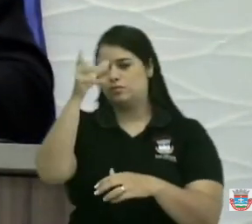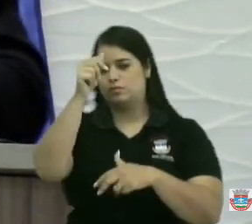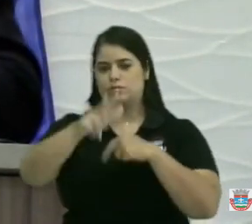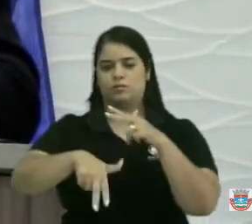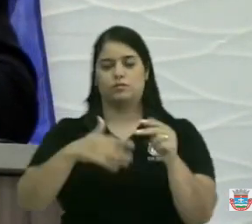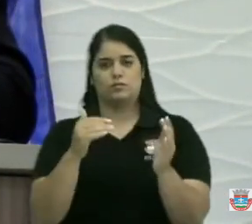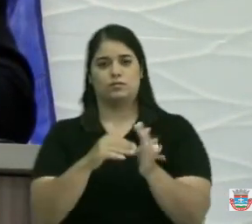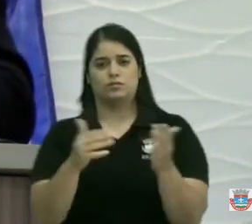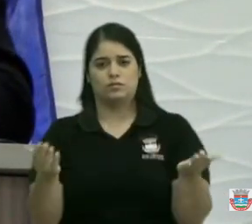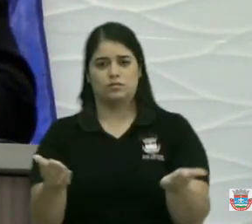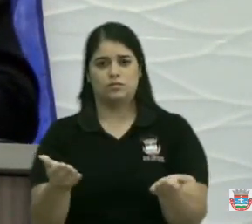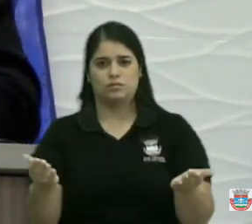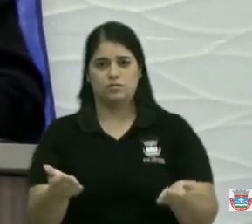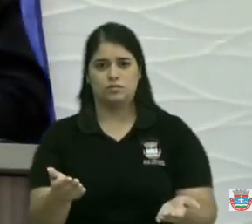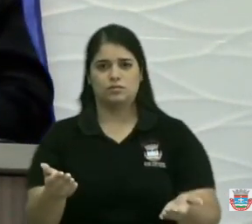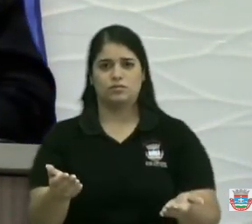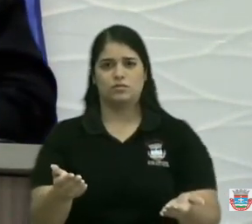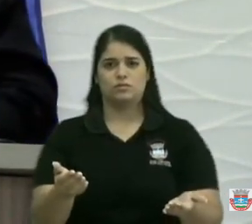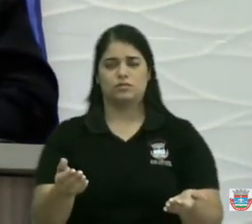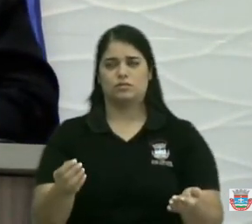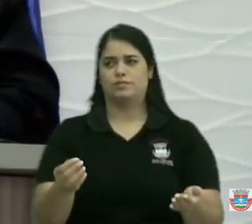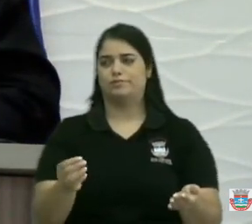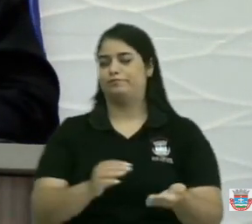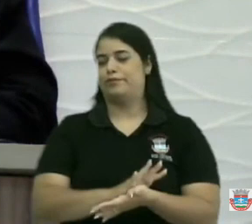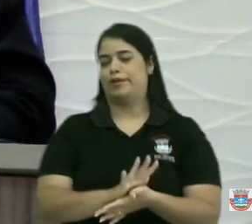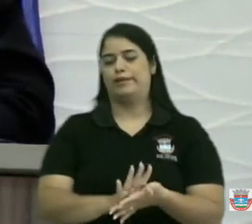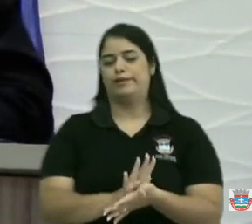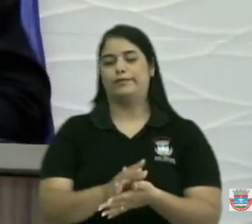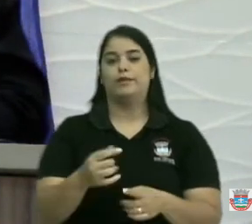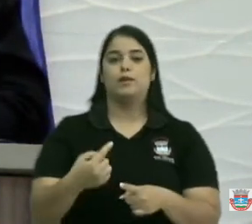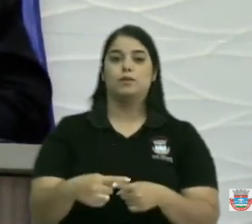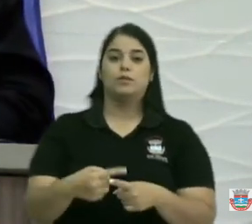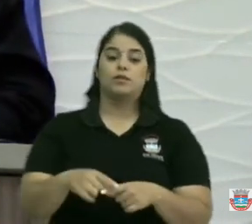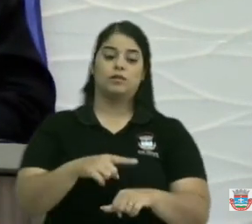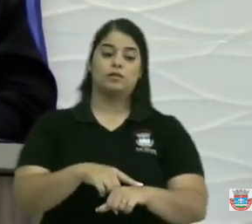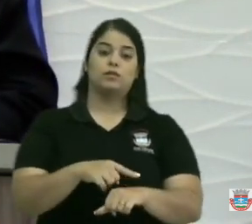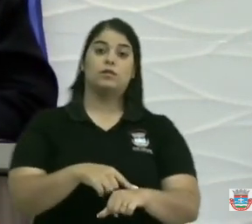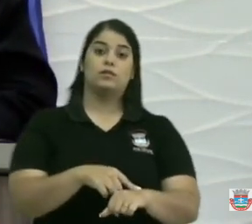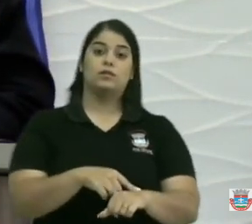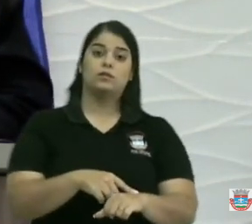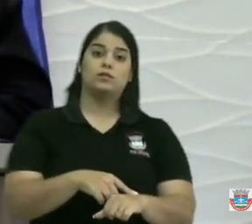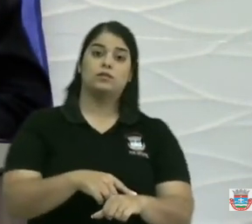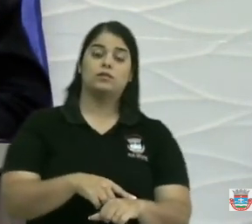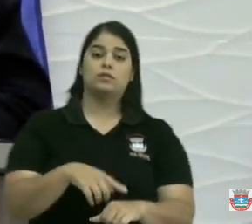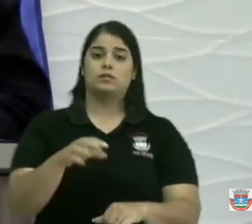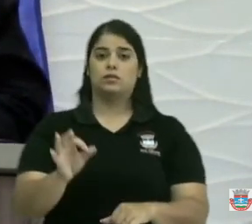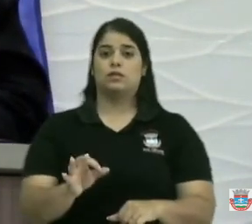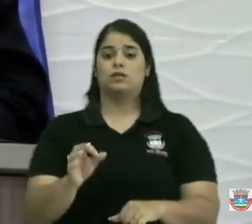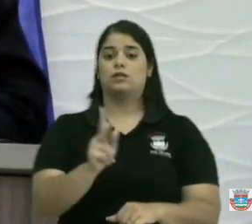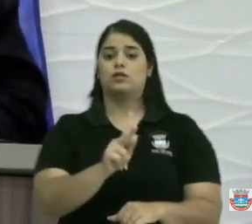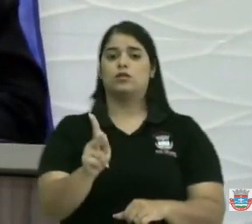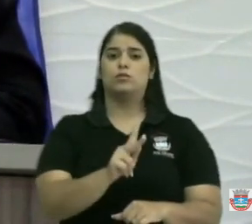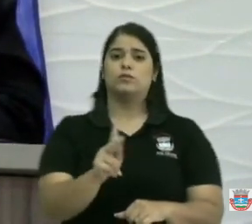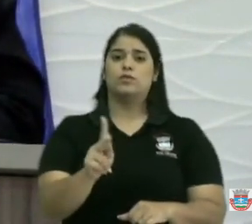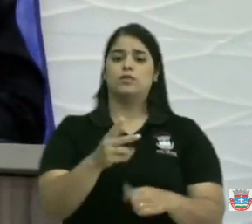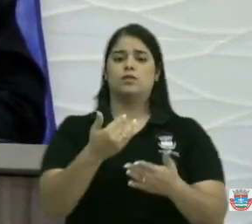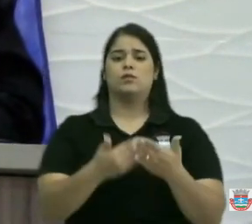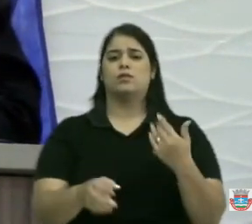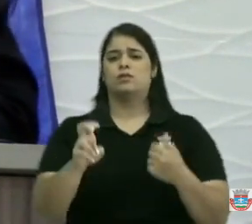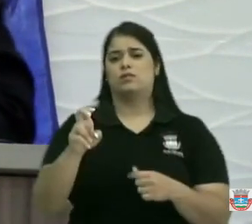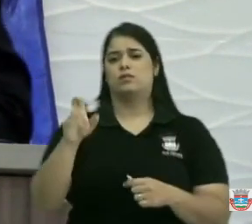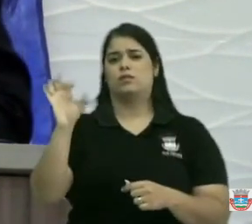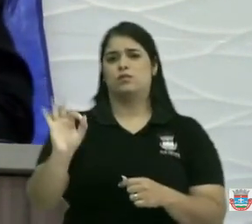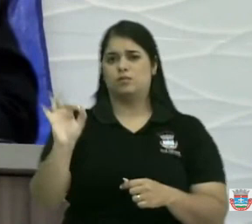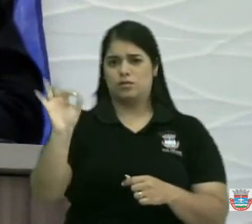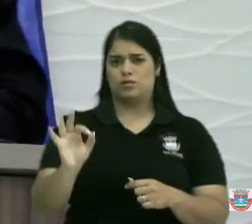não foi resolvido. Porque na hora que resolveu que os professores mesmo perdendo 5%